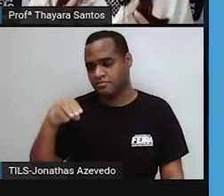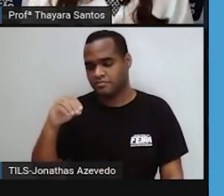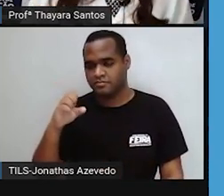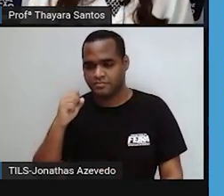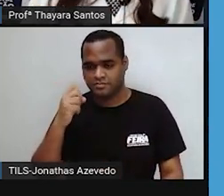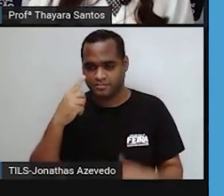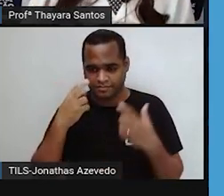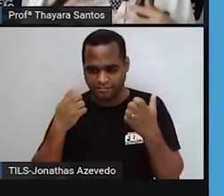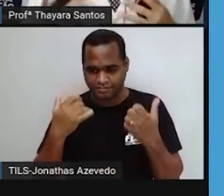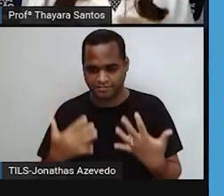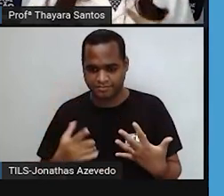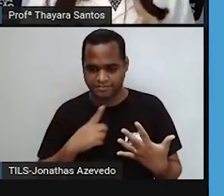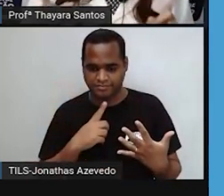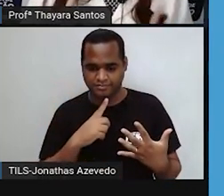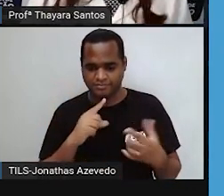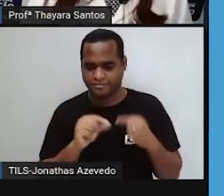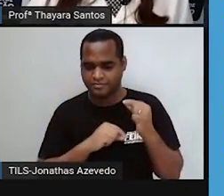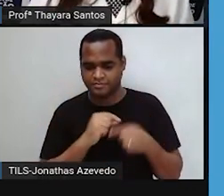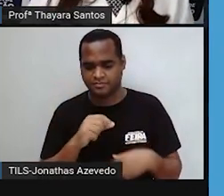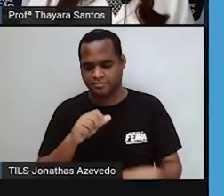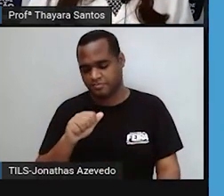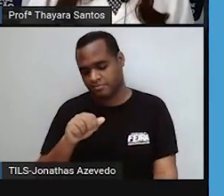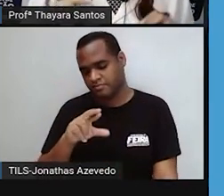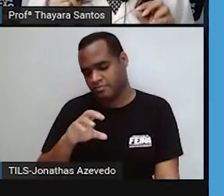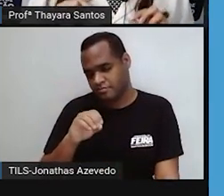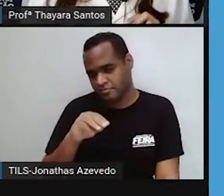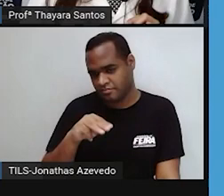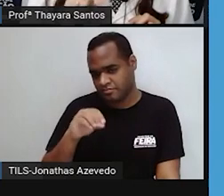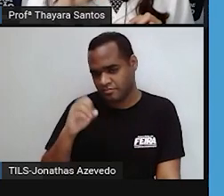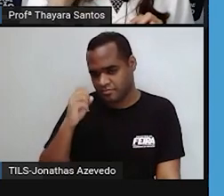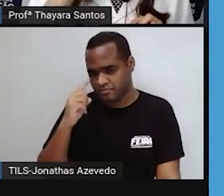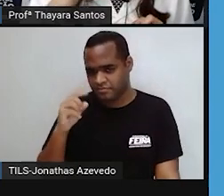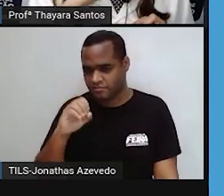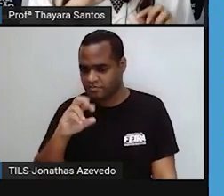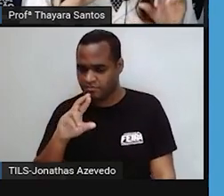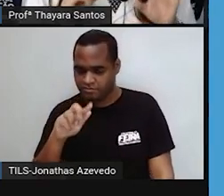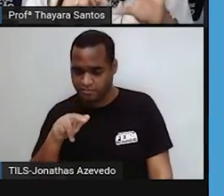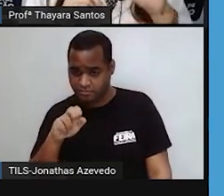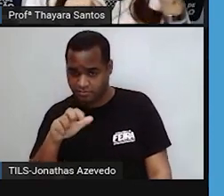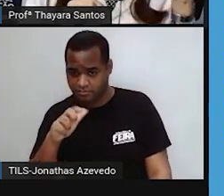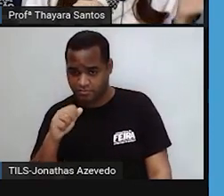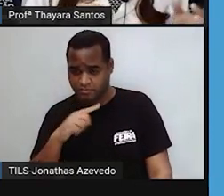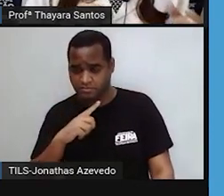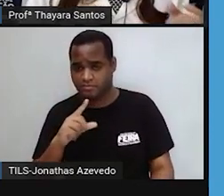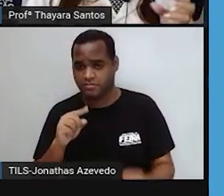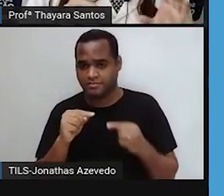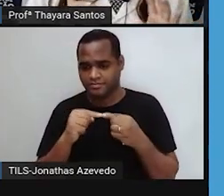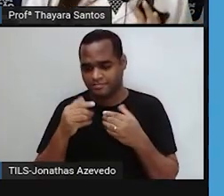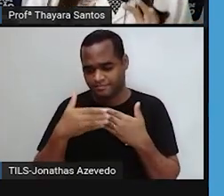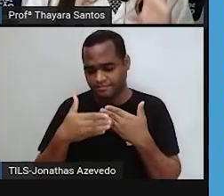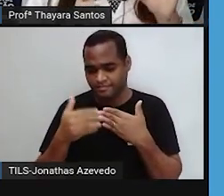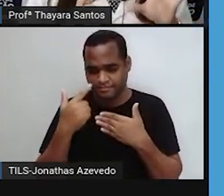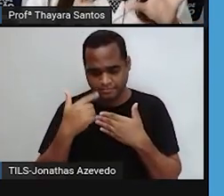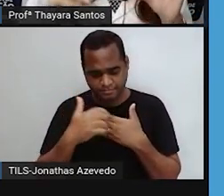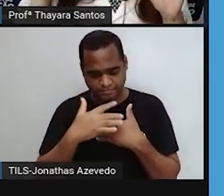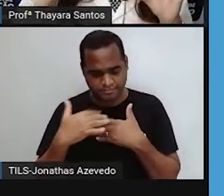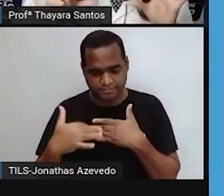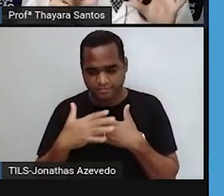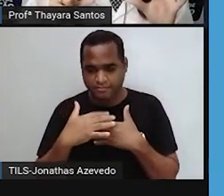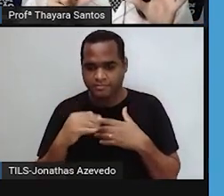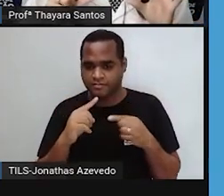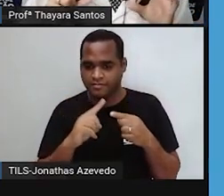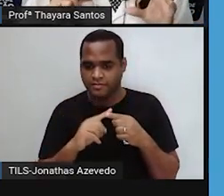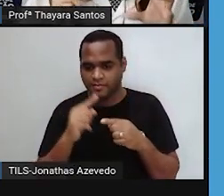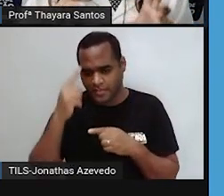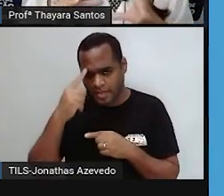esse acrossomo? Acrossomo não é uma organela. Acrossomo é a parte da frente da cabeça do